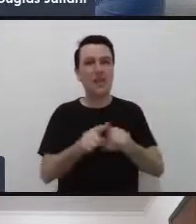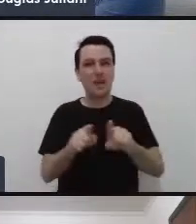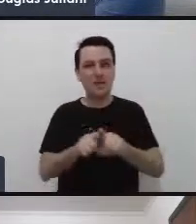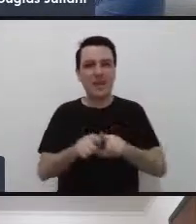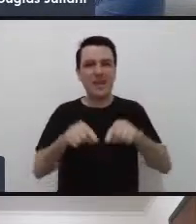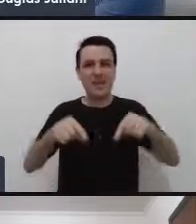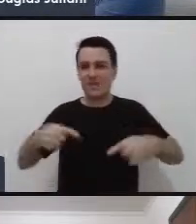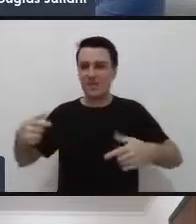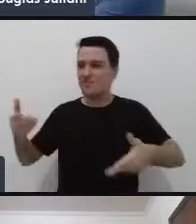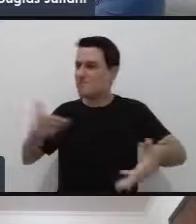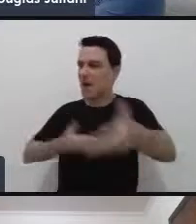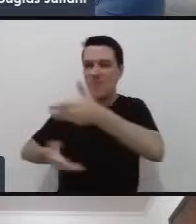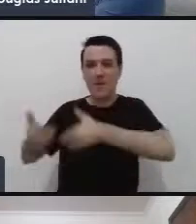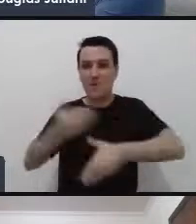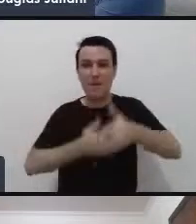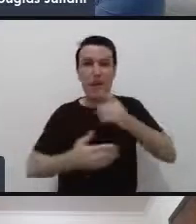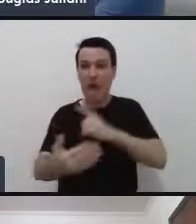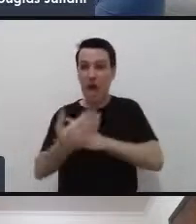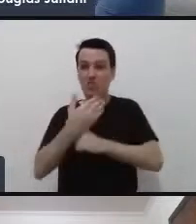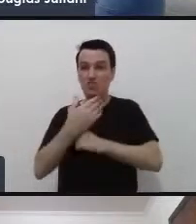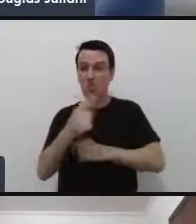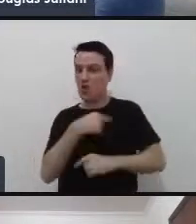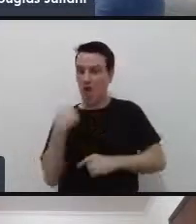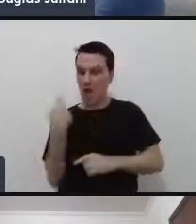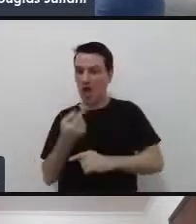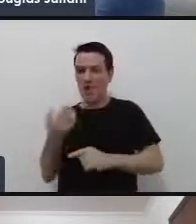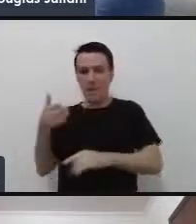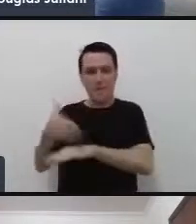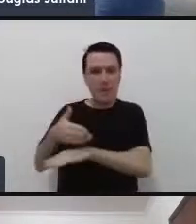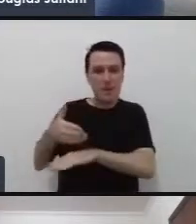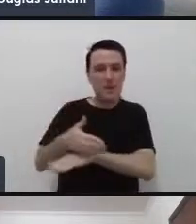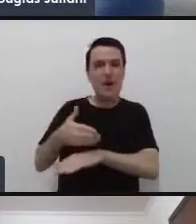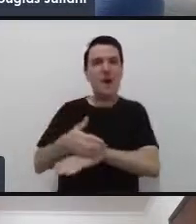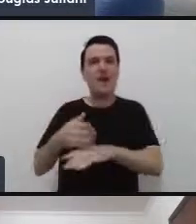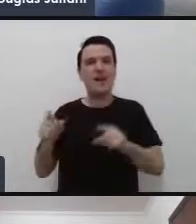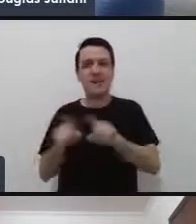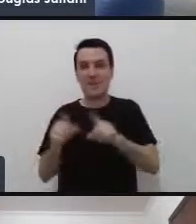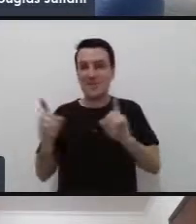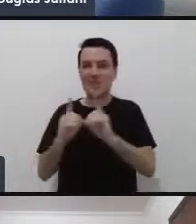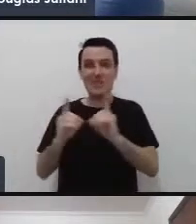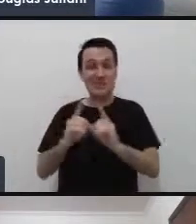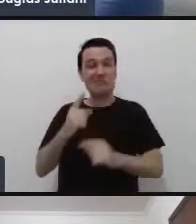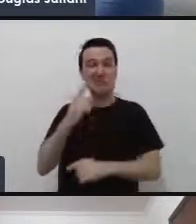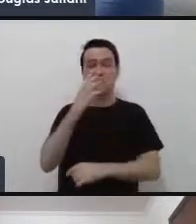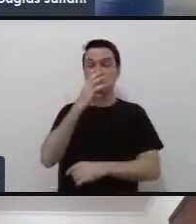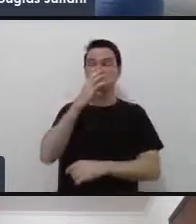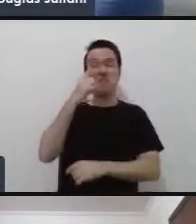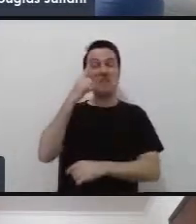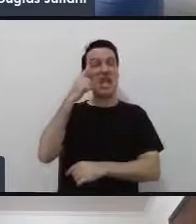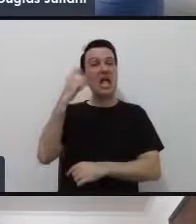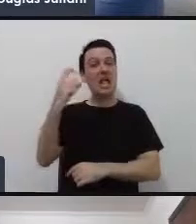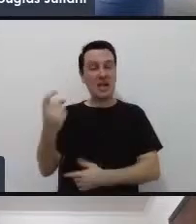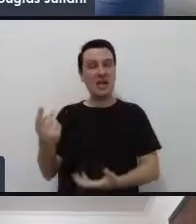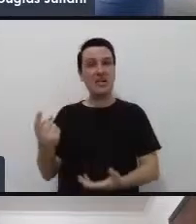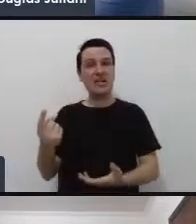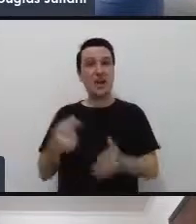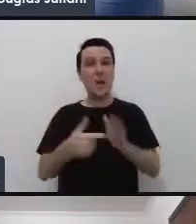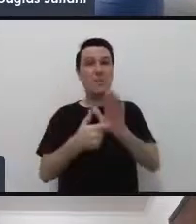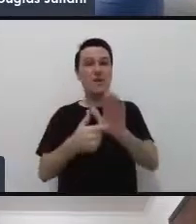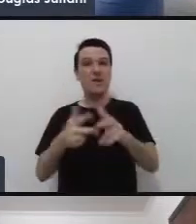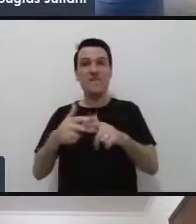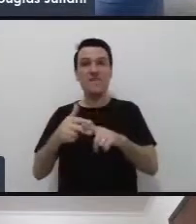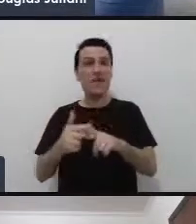mesmo que a gente participasse e aprendesse conteúdos e essa dinâmica tão interessante mostrando a ferramenta eu